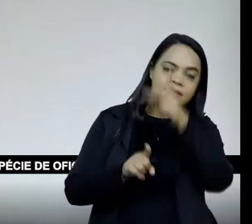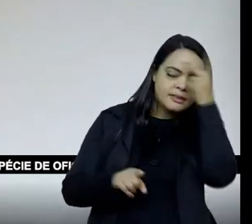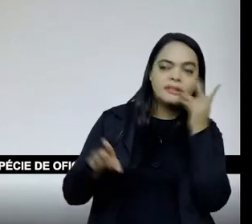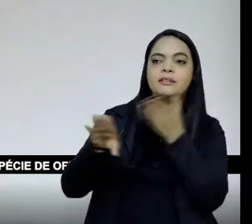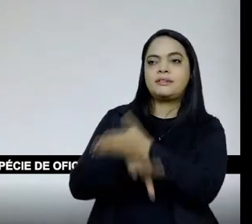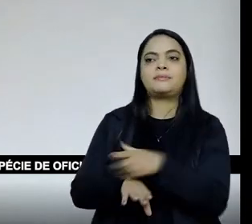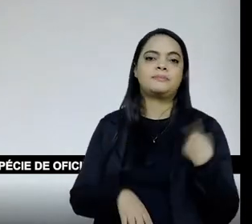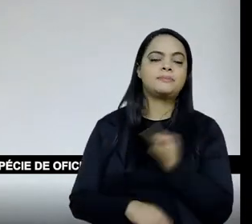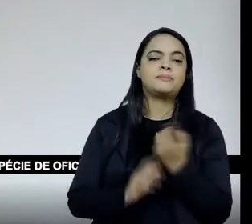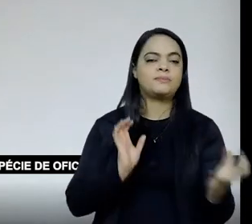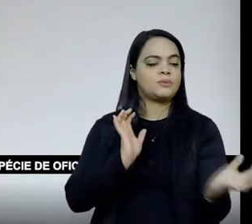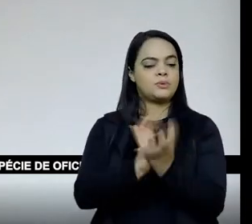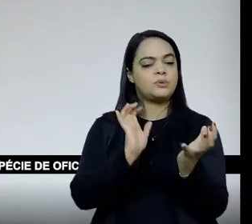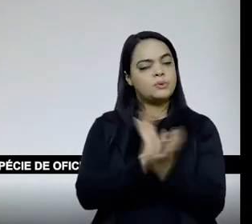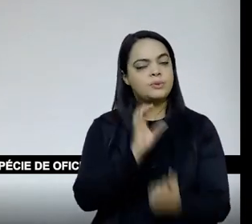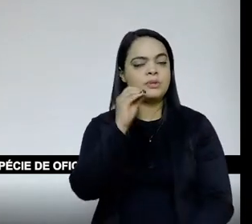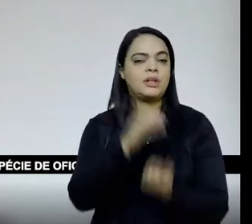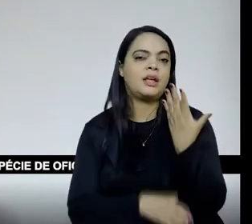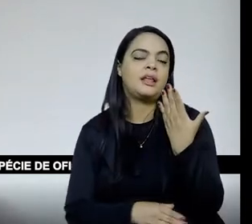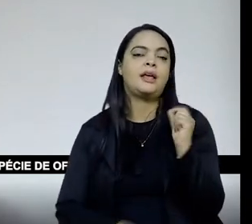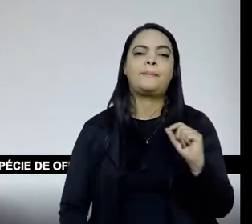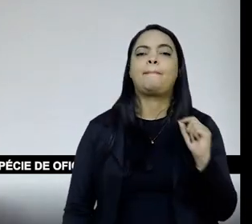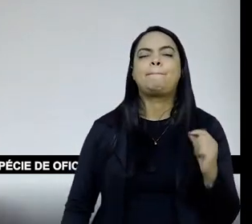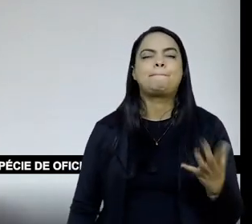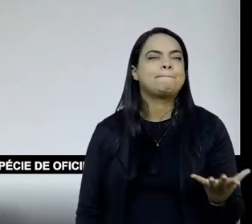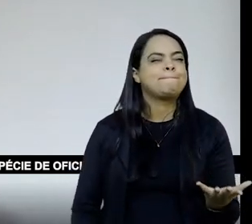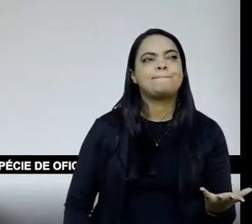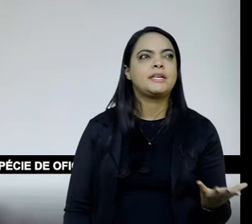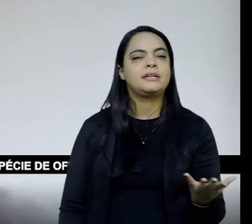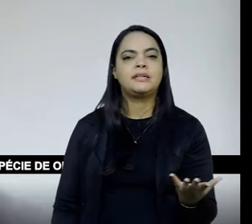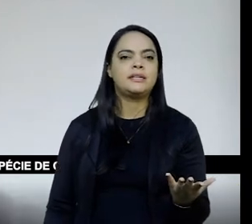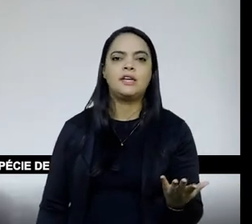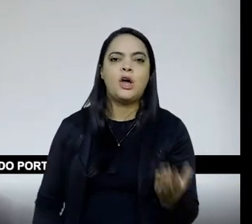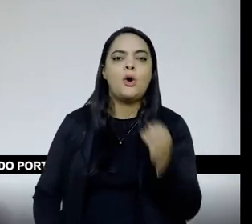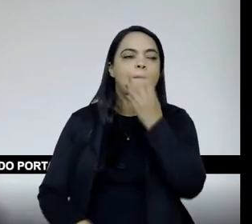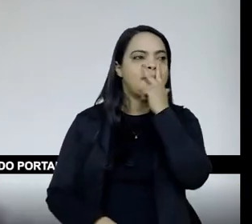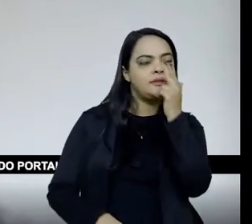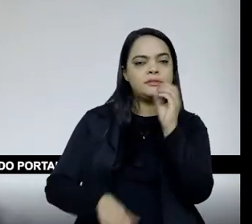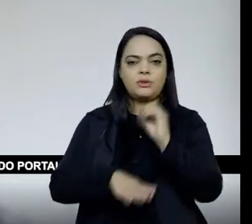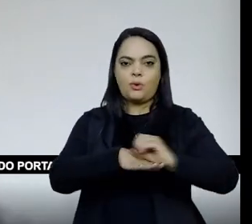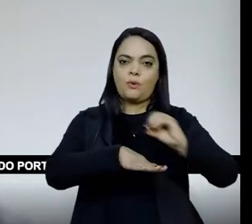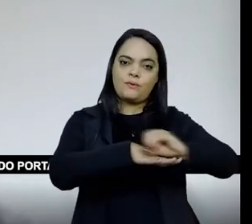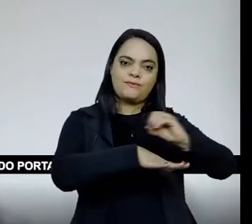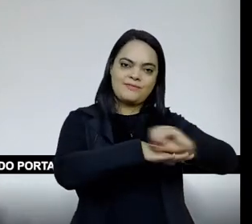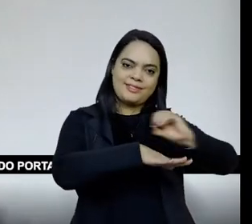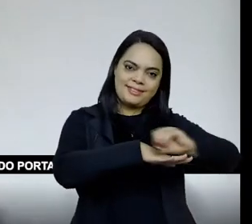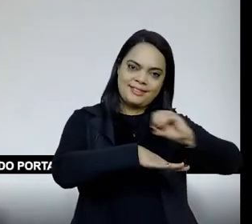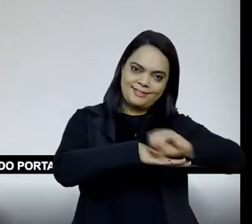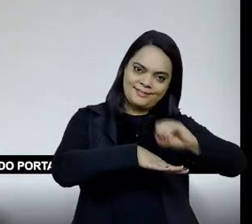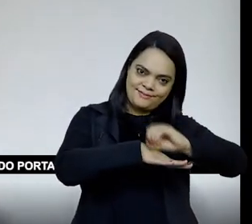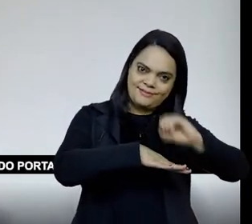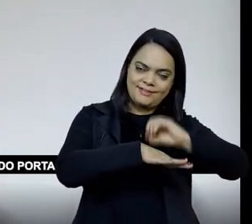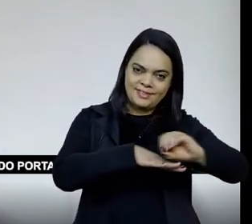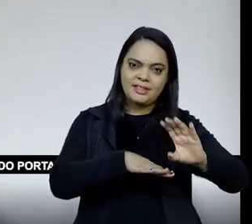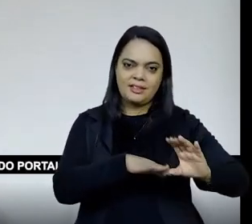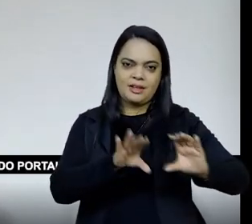para que a gente coletivamente se constitua em uma espécie de oficina, né, um pouco lá da história, ou ainda uma